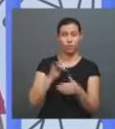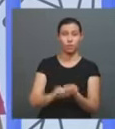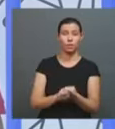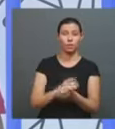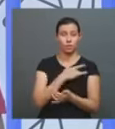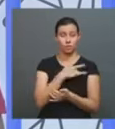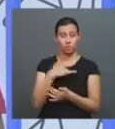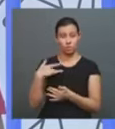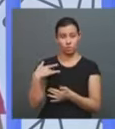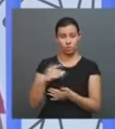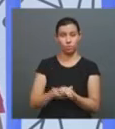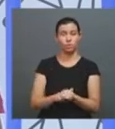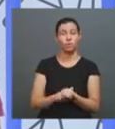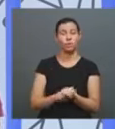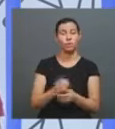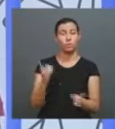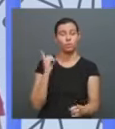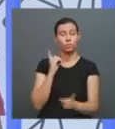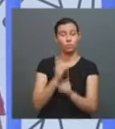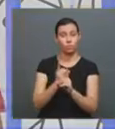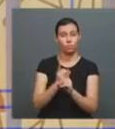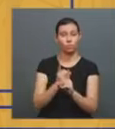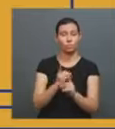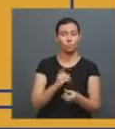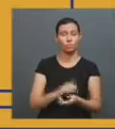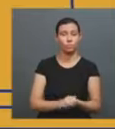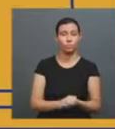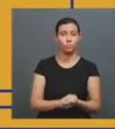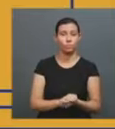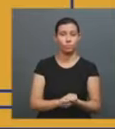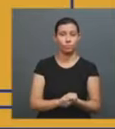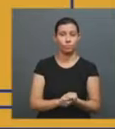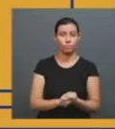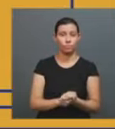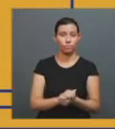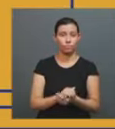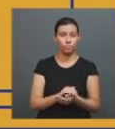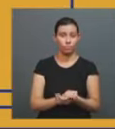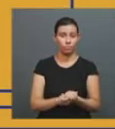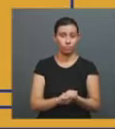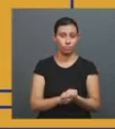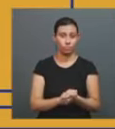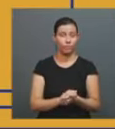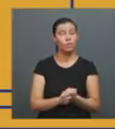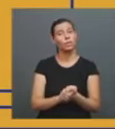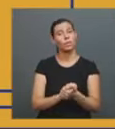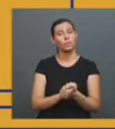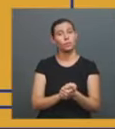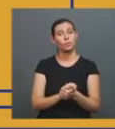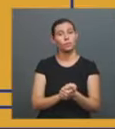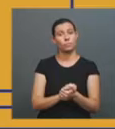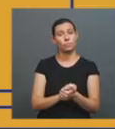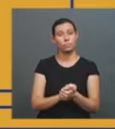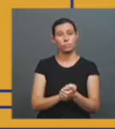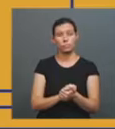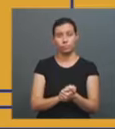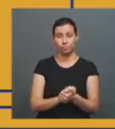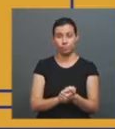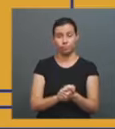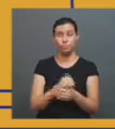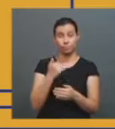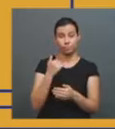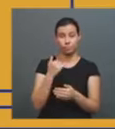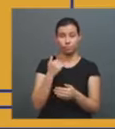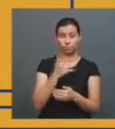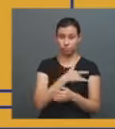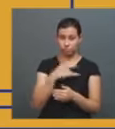realiza mais um encontro nesta quarta-feira. O tema do evento é Vivências Universitárias, Promoção e Prevenção em